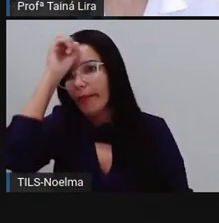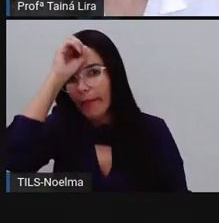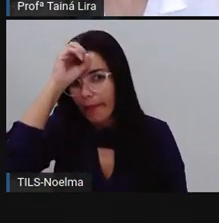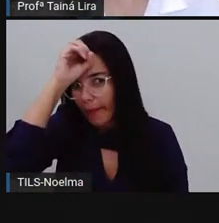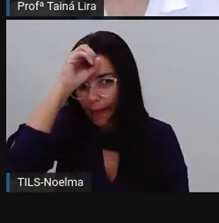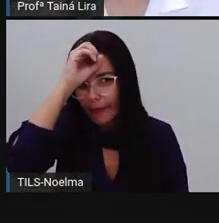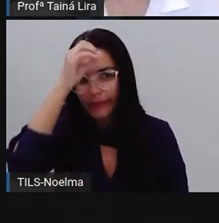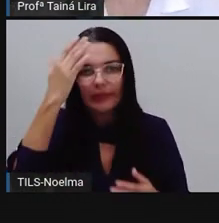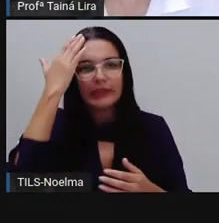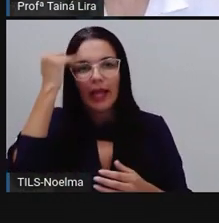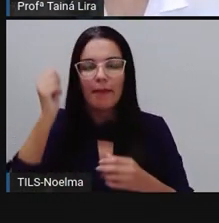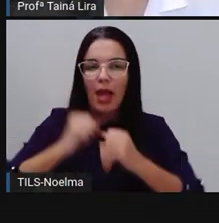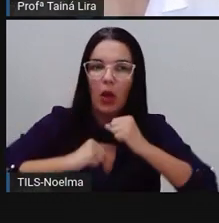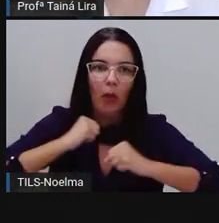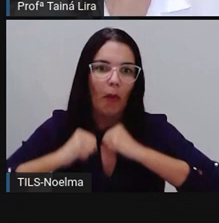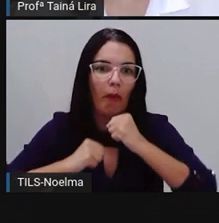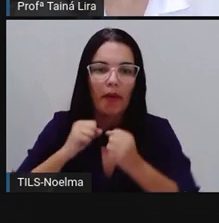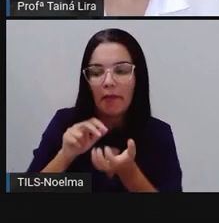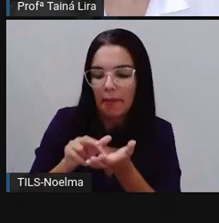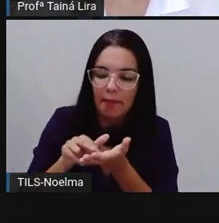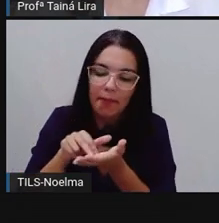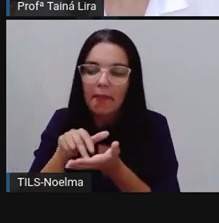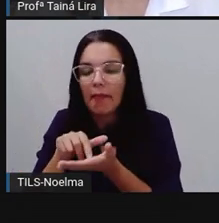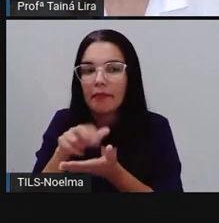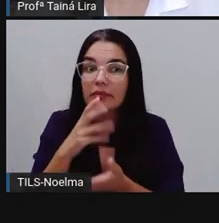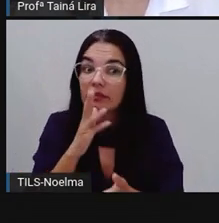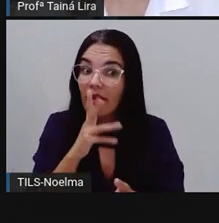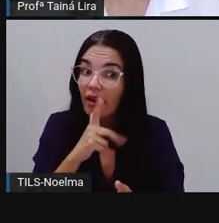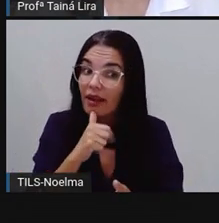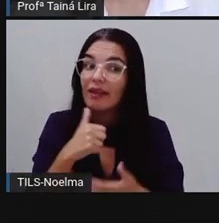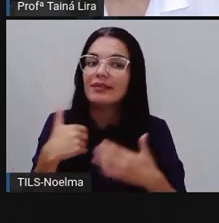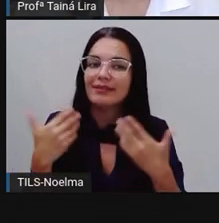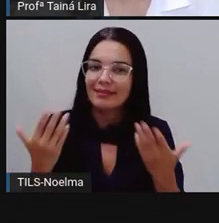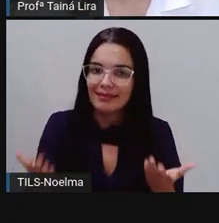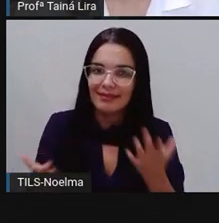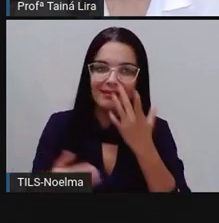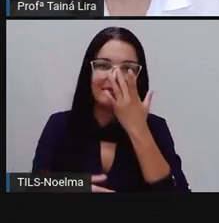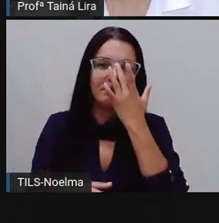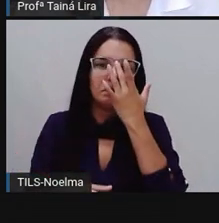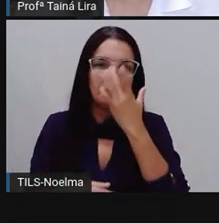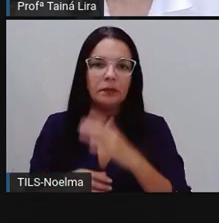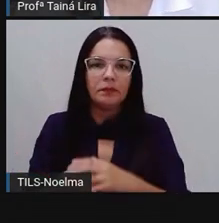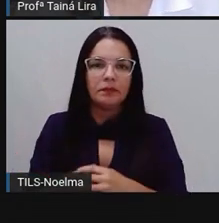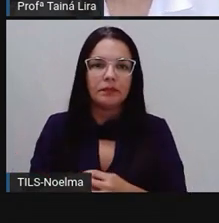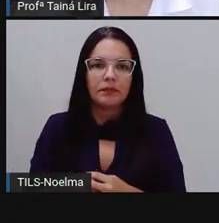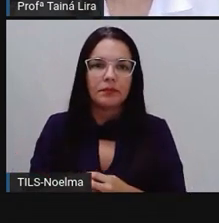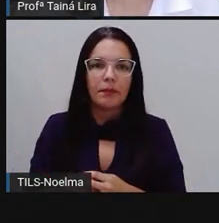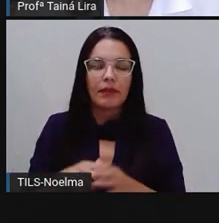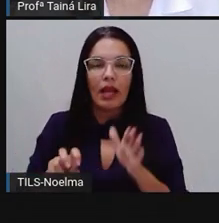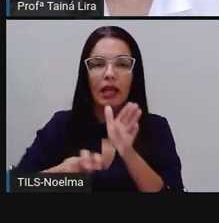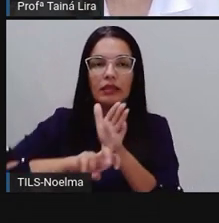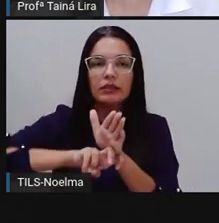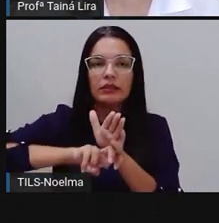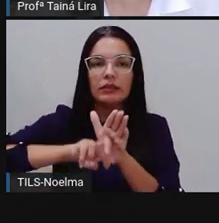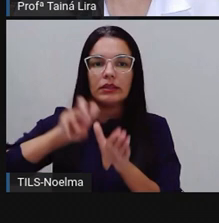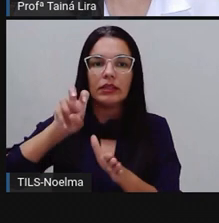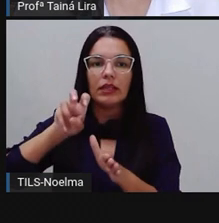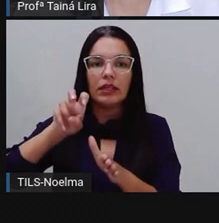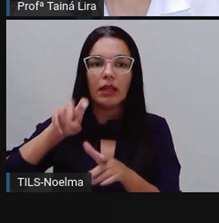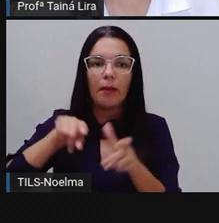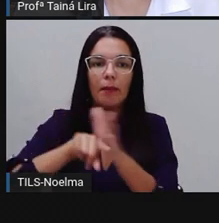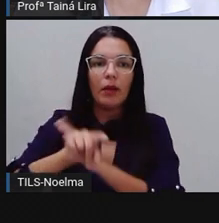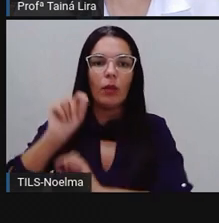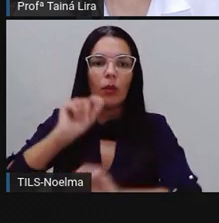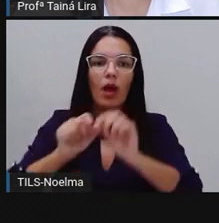correr, tá bom? Andava muito devagar, tá? E aí, olha lá, a quinta pergunta. A